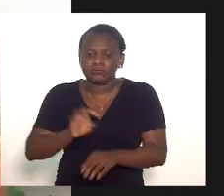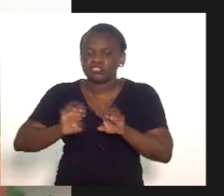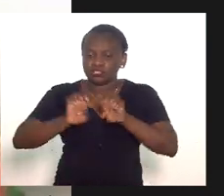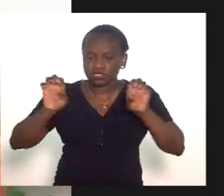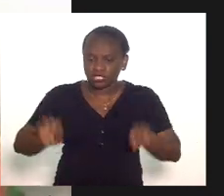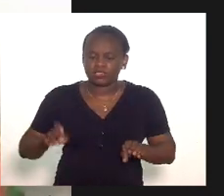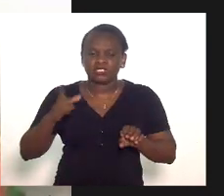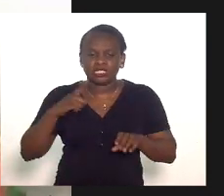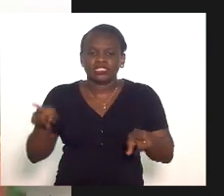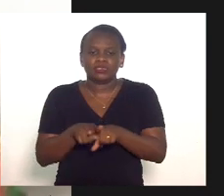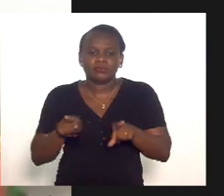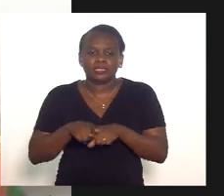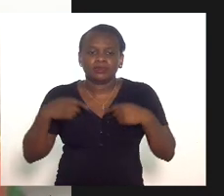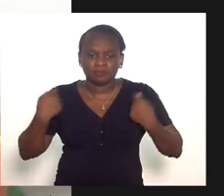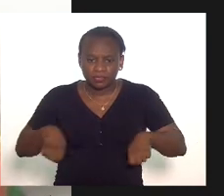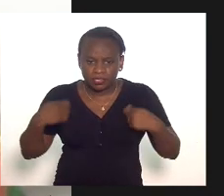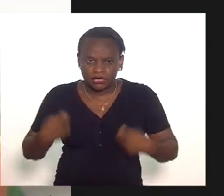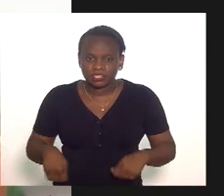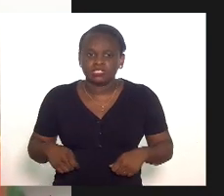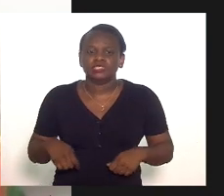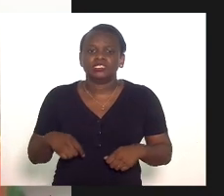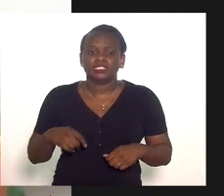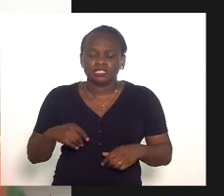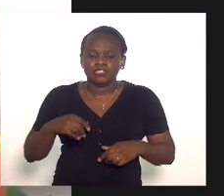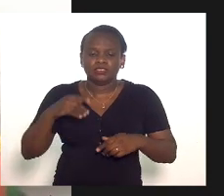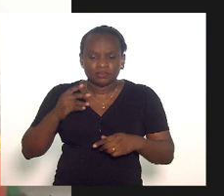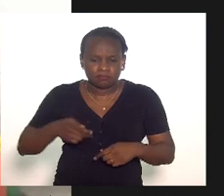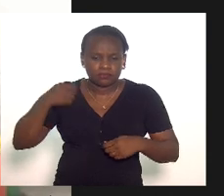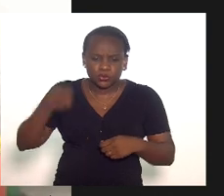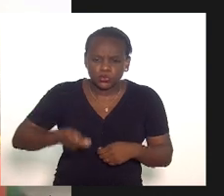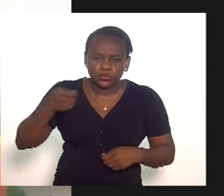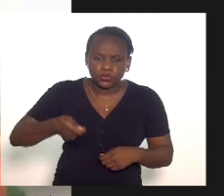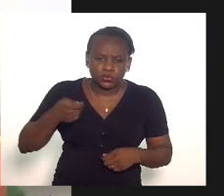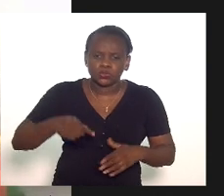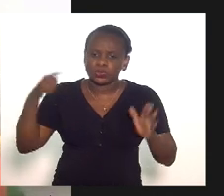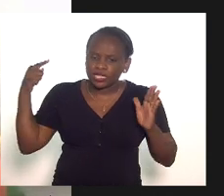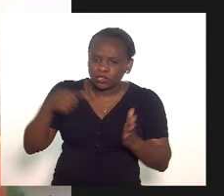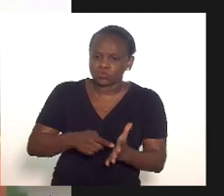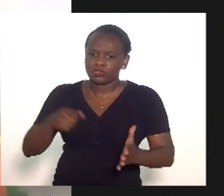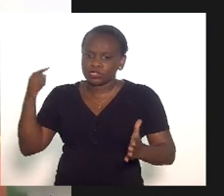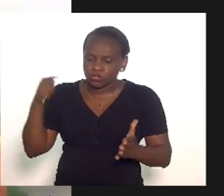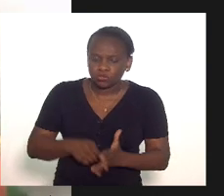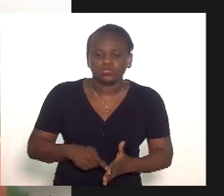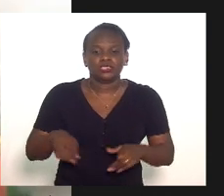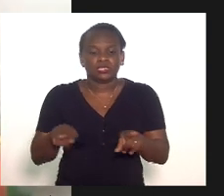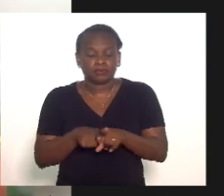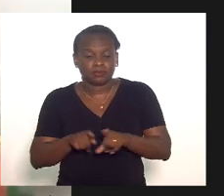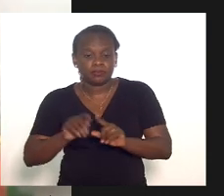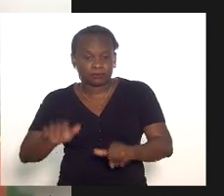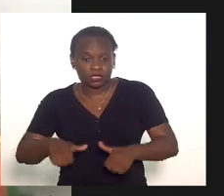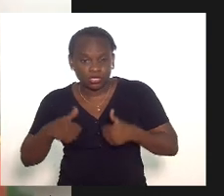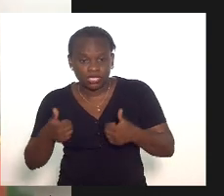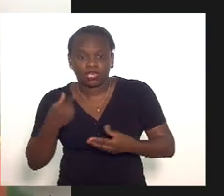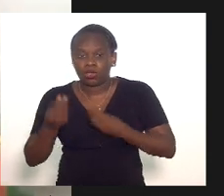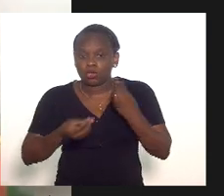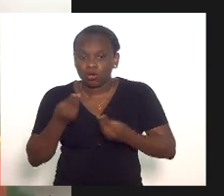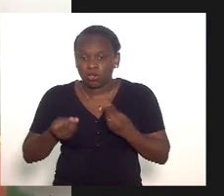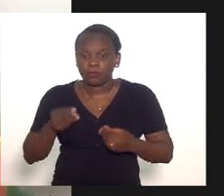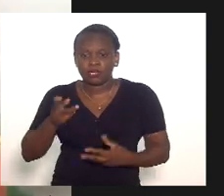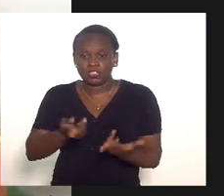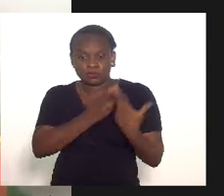estrutural mas ele precisa ser constantemente denunciado e aprimorado as suas formas de